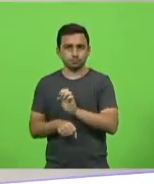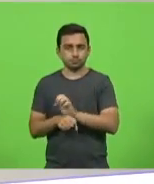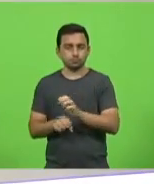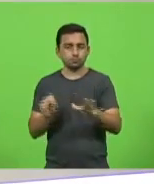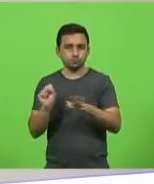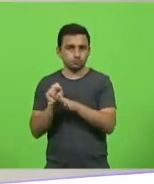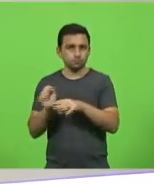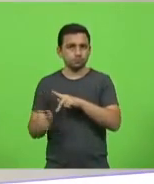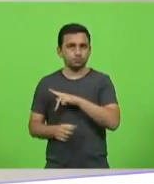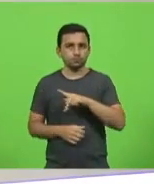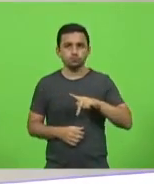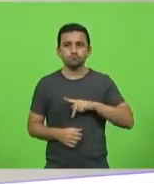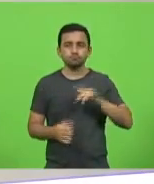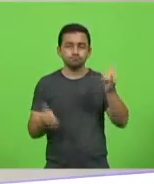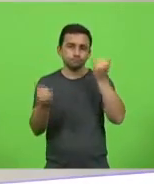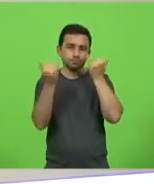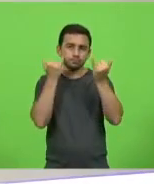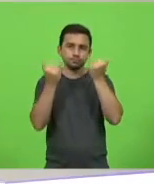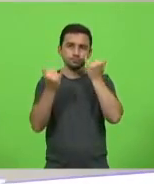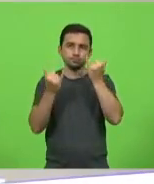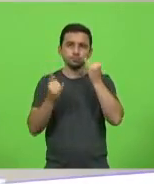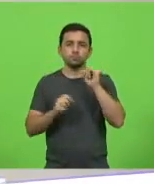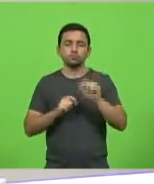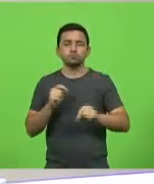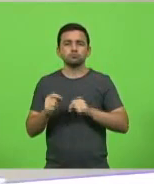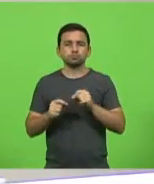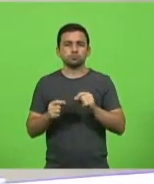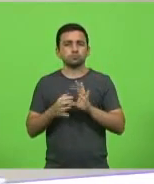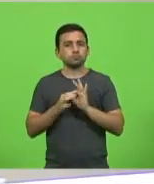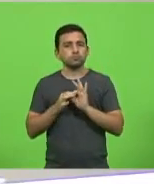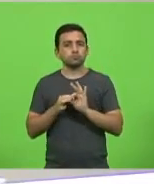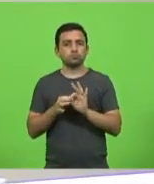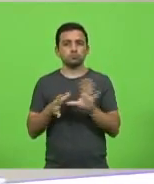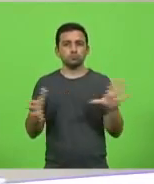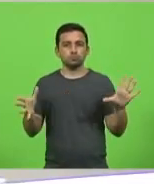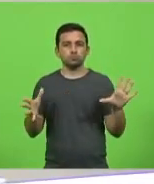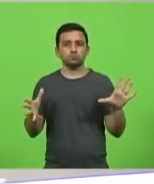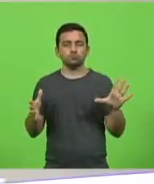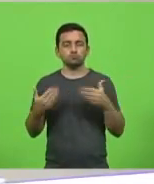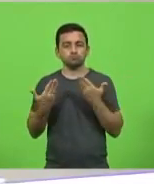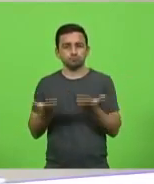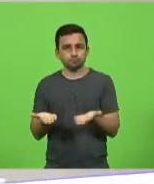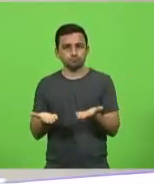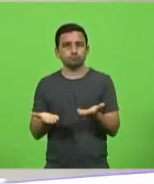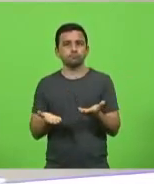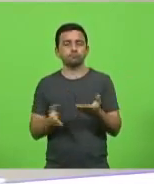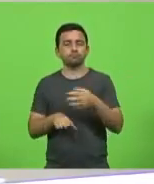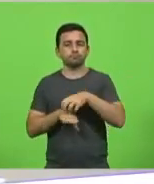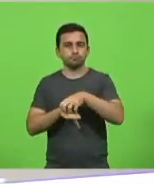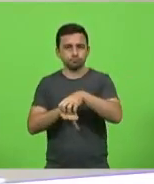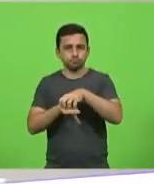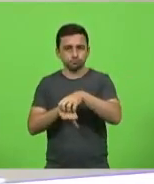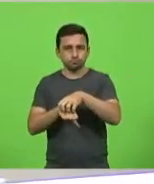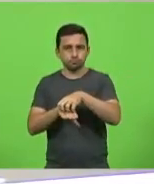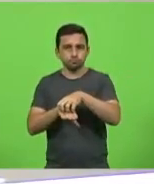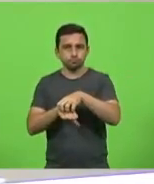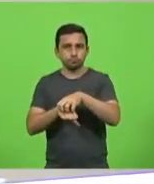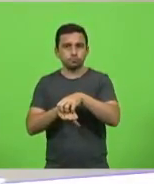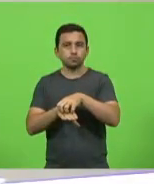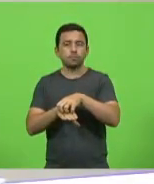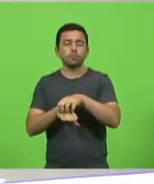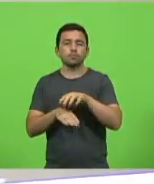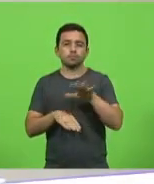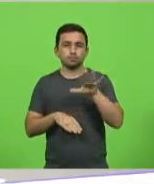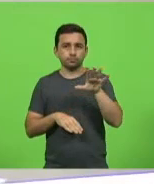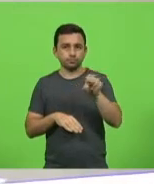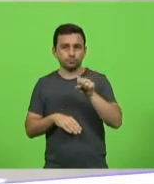Pública informações acerca da disponibilização de um caminhão, autobomba, tanque, resgate para o corpo